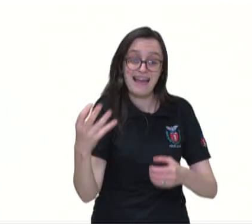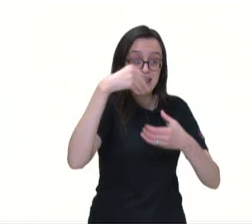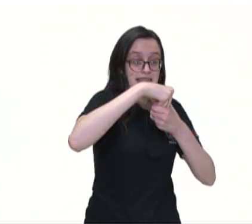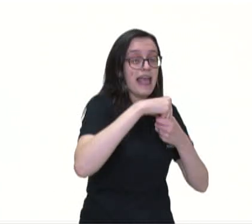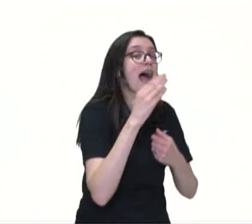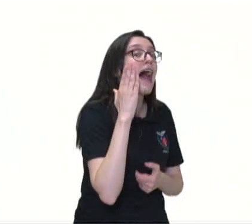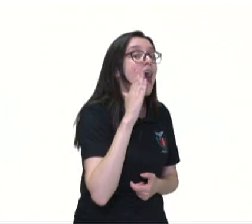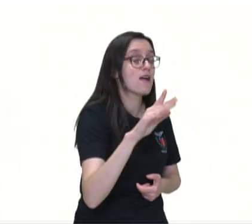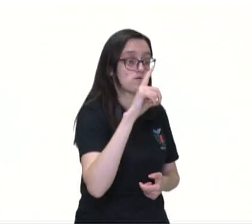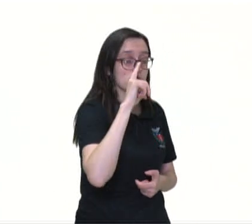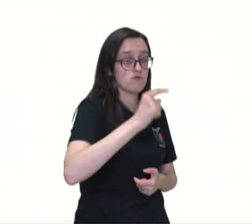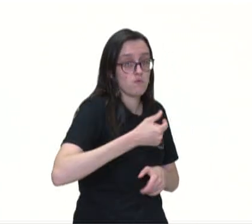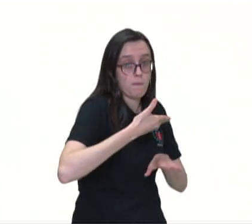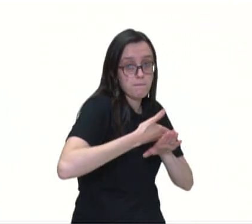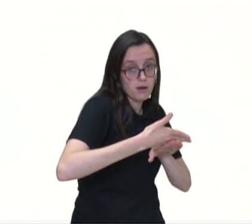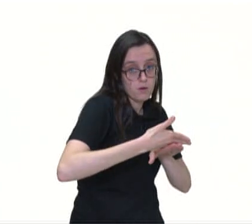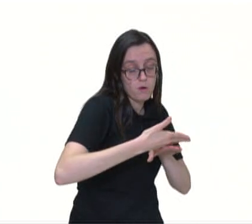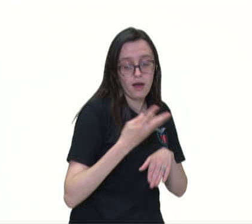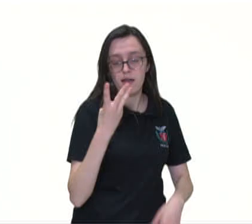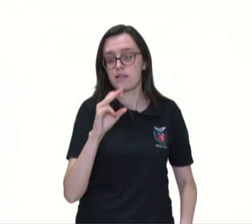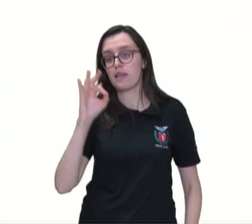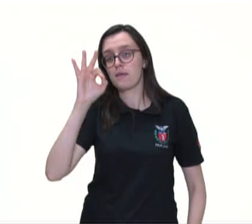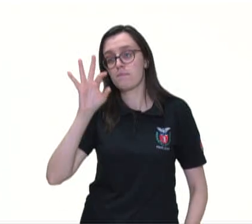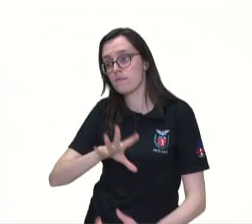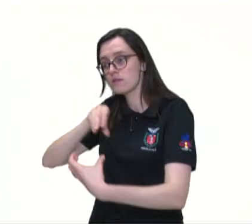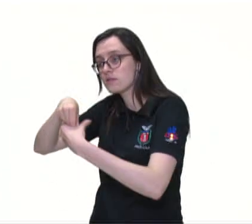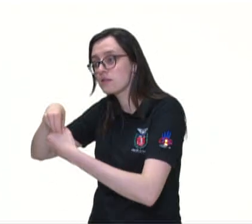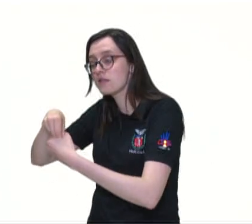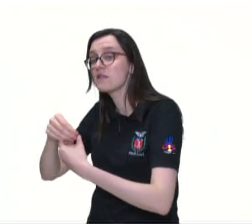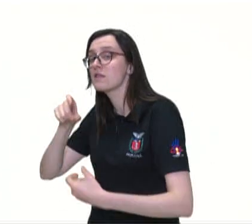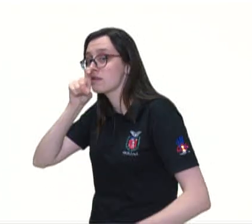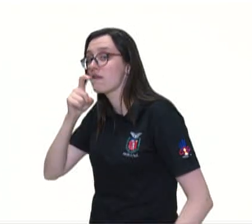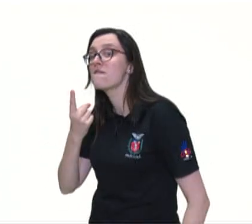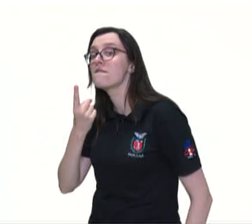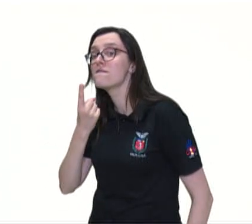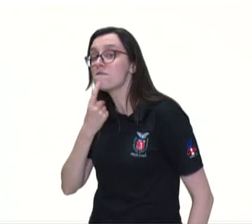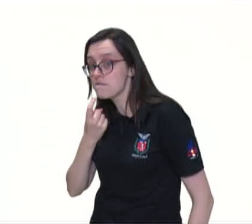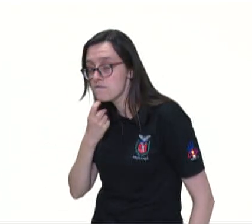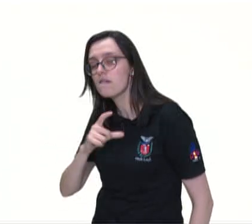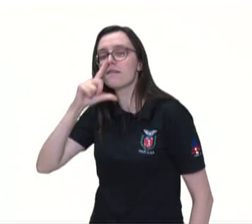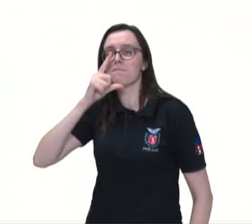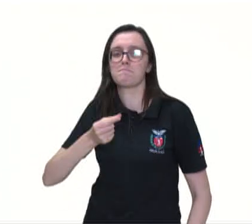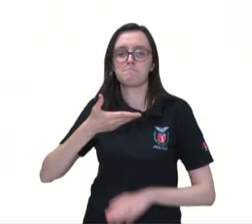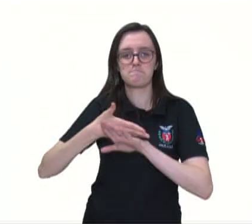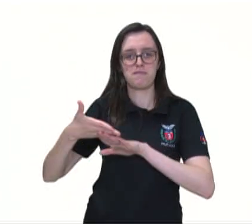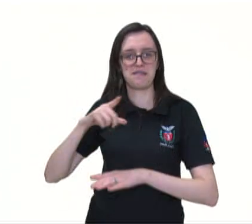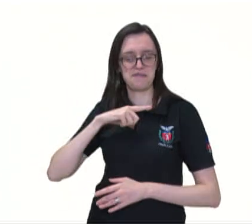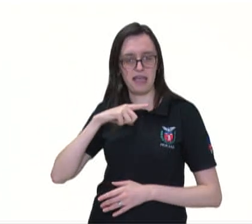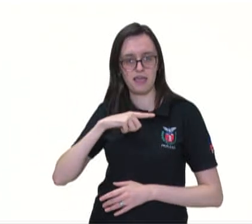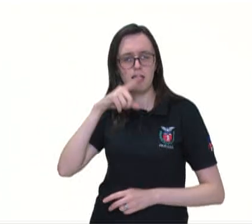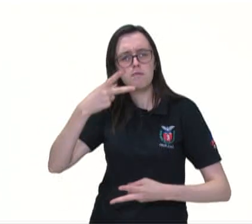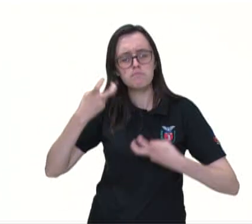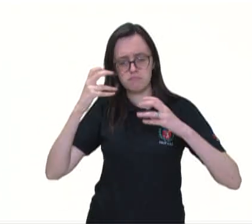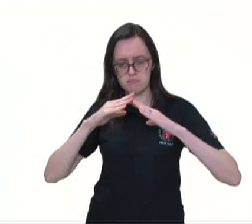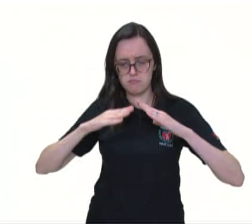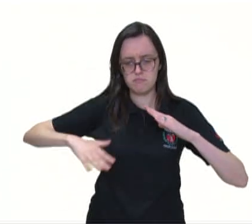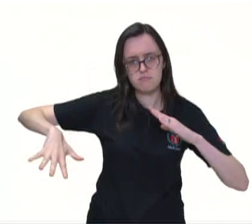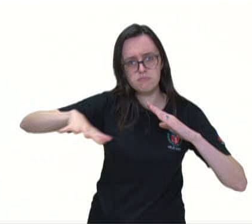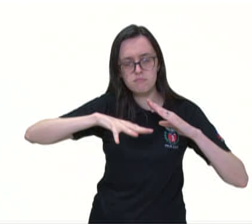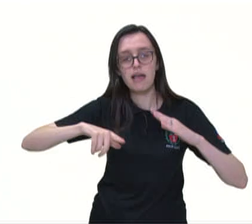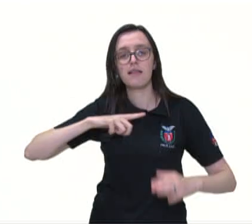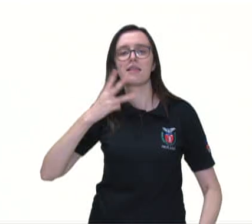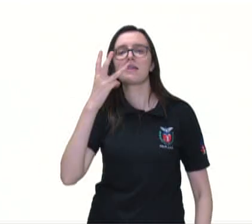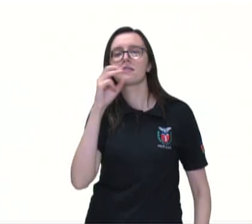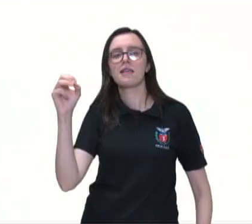têm bico branco. E 30% das vermelhas têm bico branco. Supondo que no viveiro há 300 araras